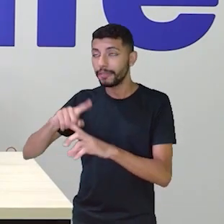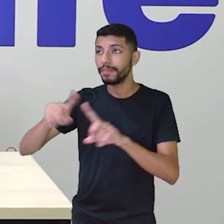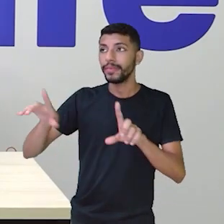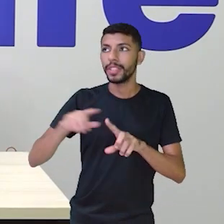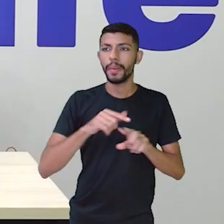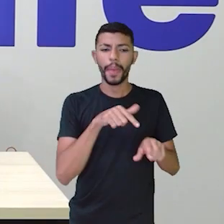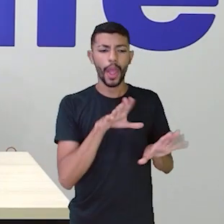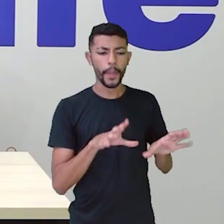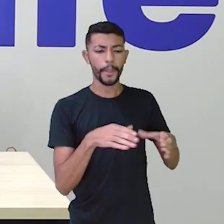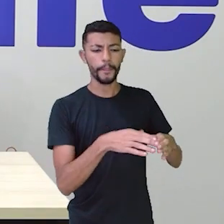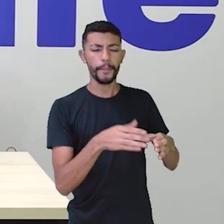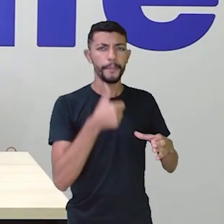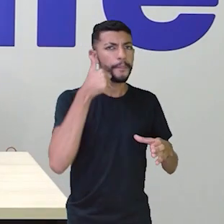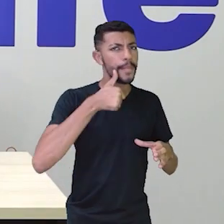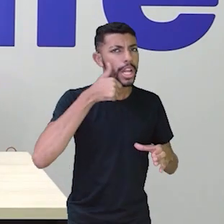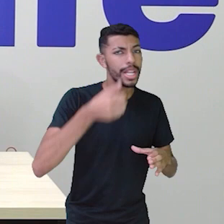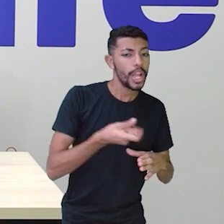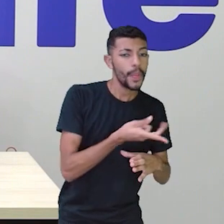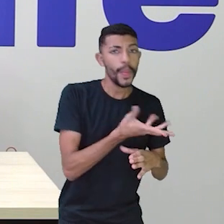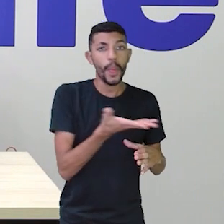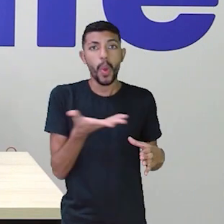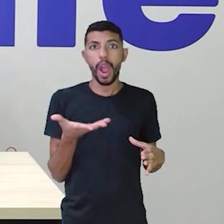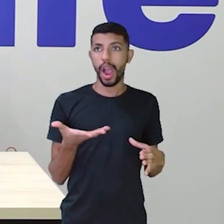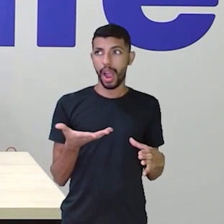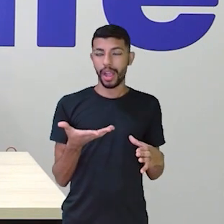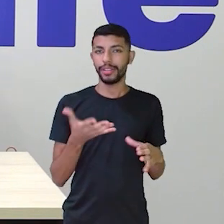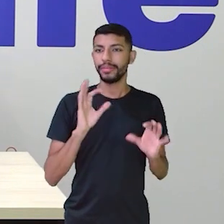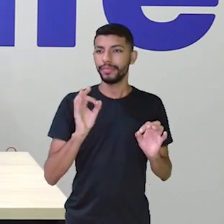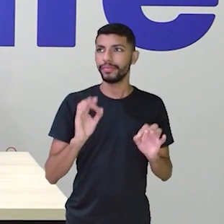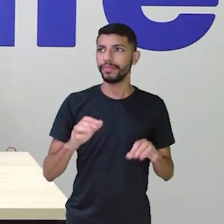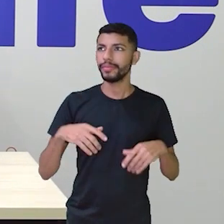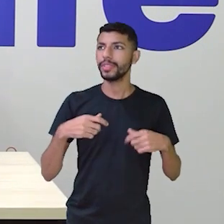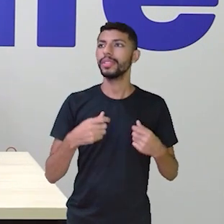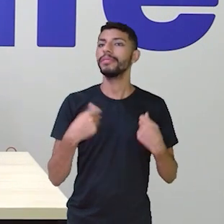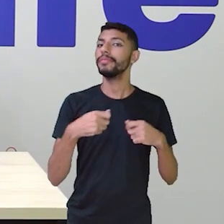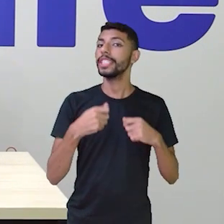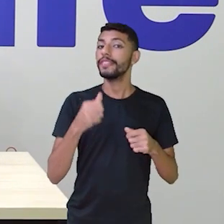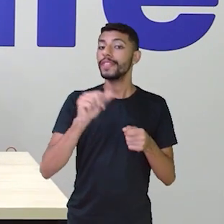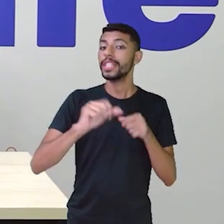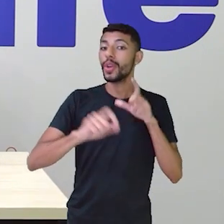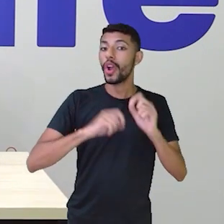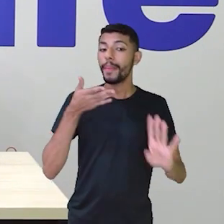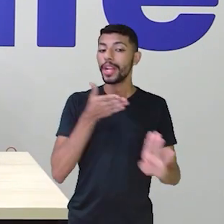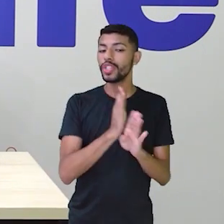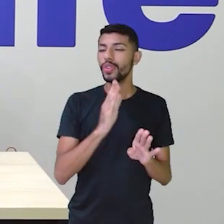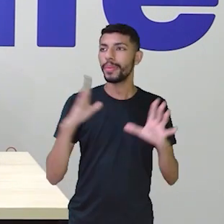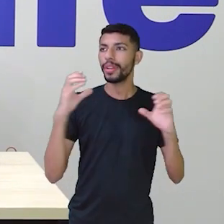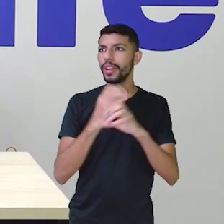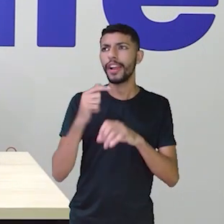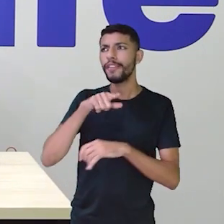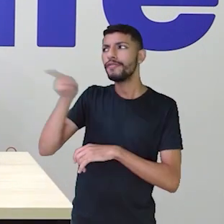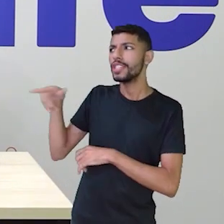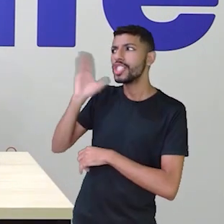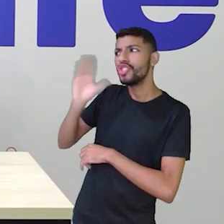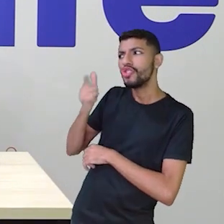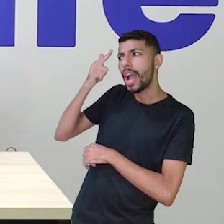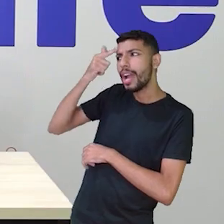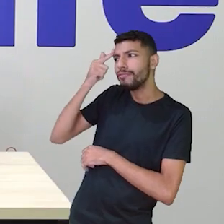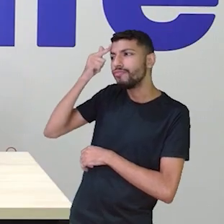descobrir quantas meninas são? Será que vocês já conseguiram aí pensar?